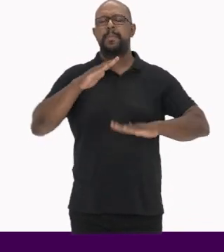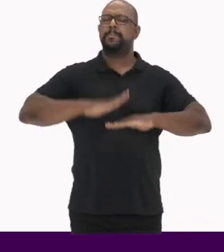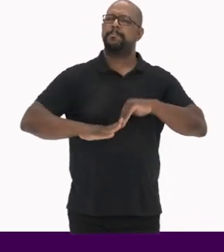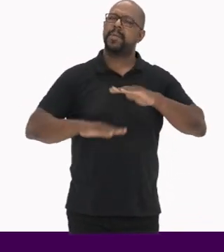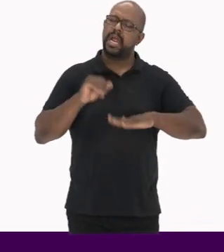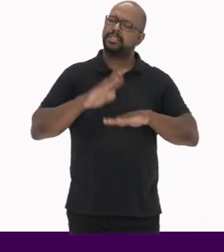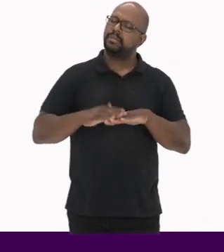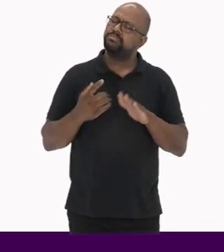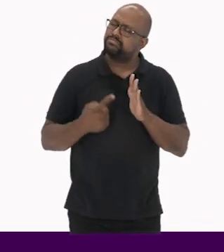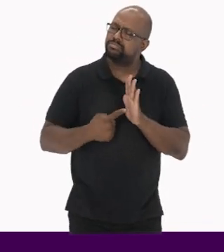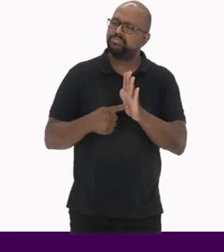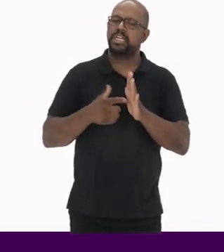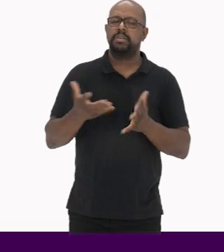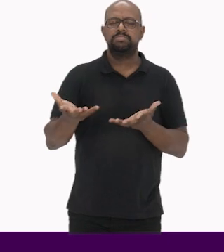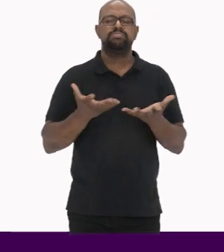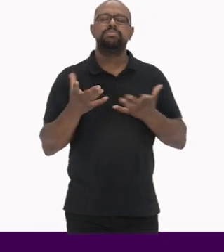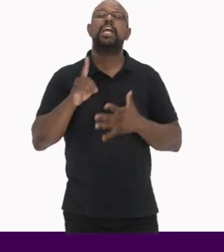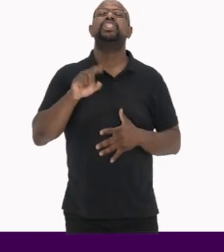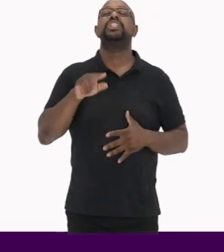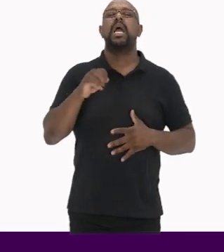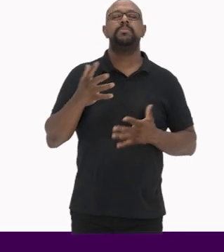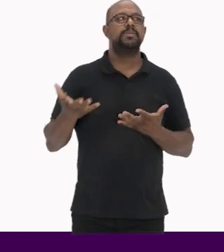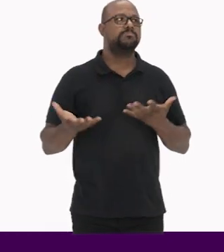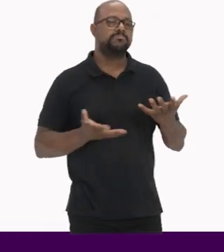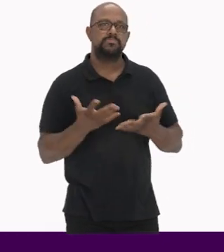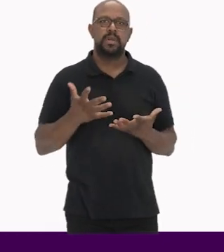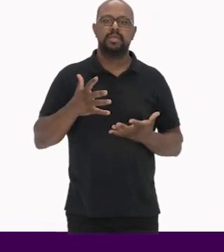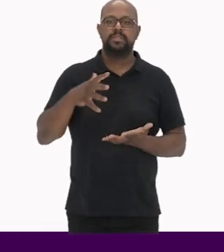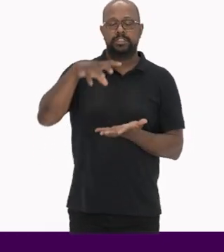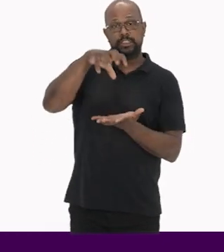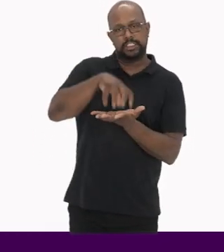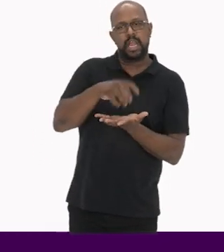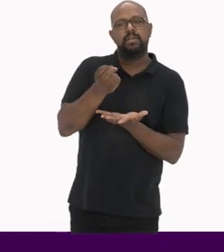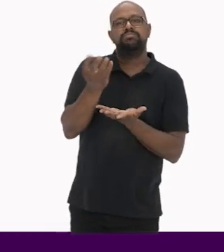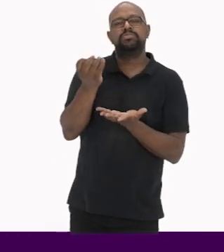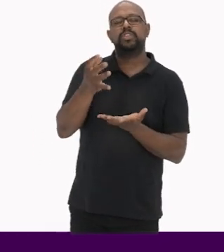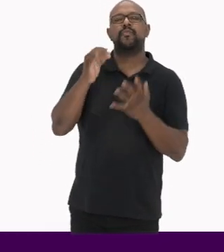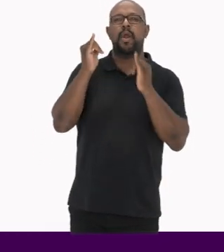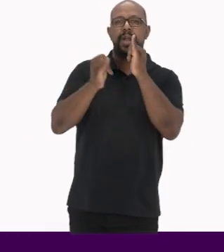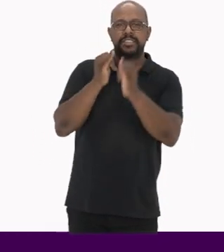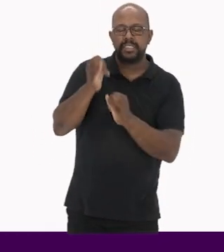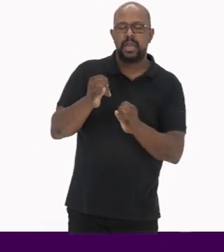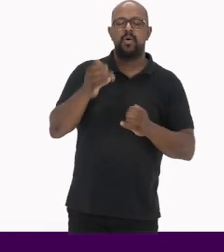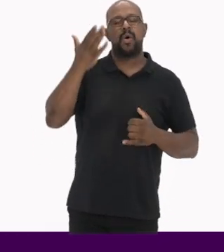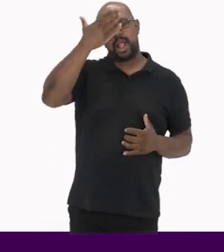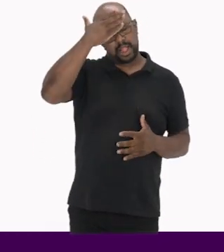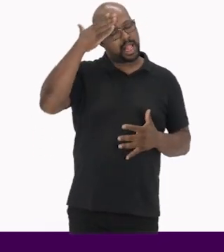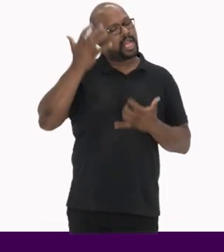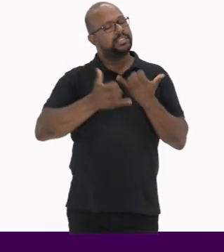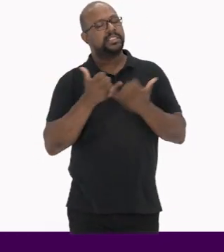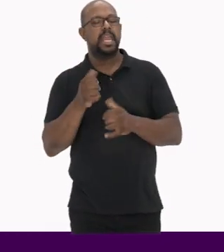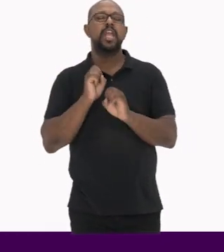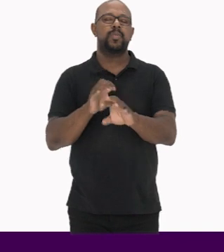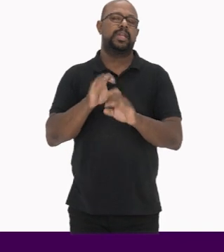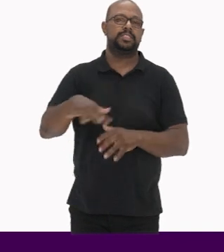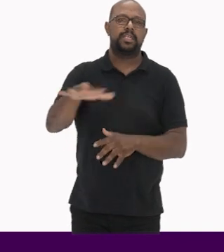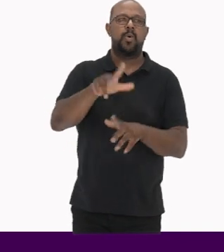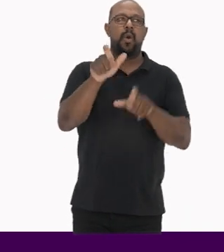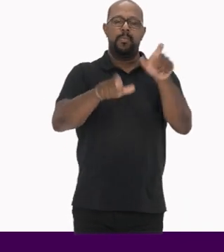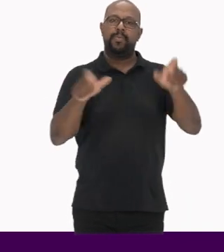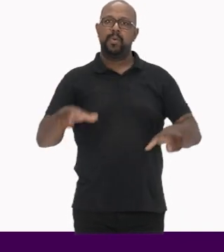Que procuravam imprimir um caráter dinâmico De centros de informação, lazer e educação ao público